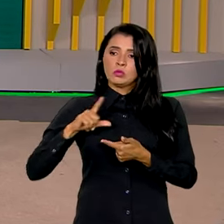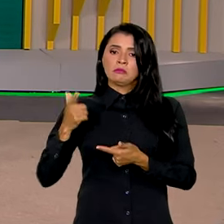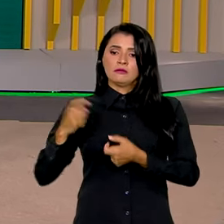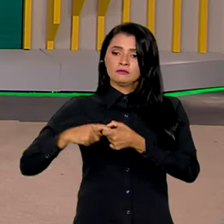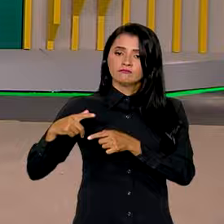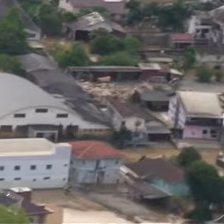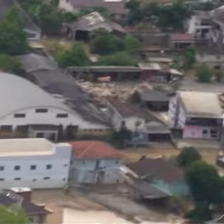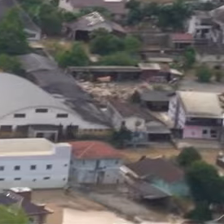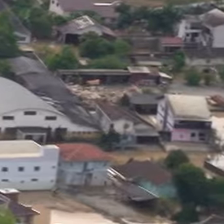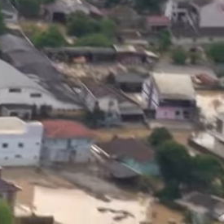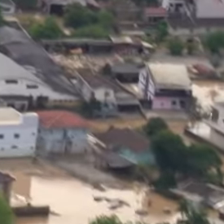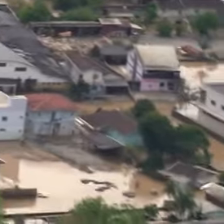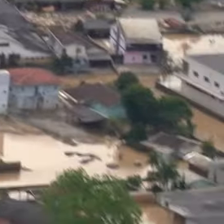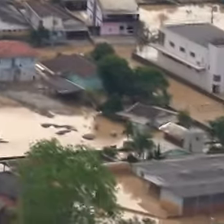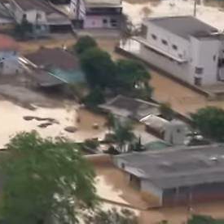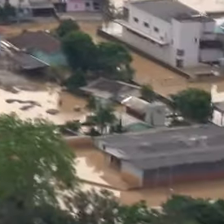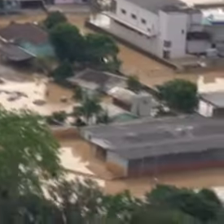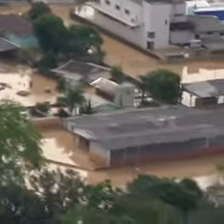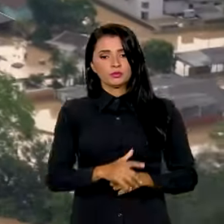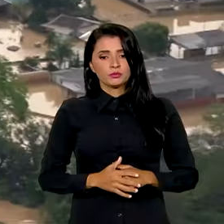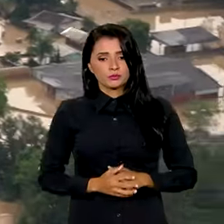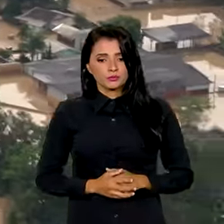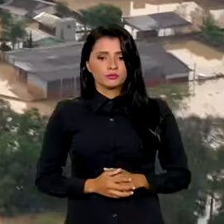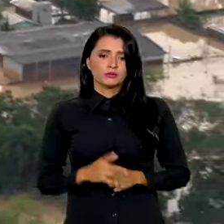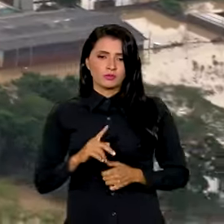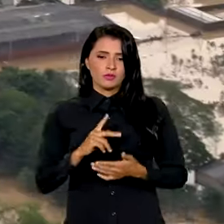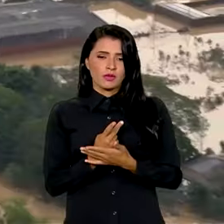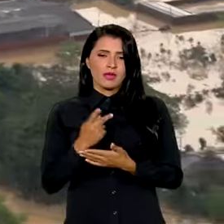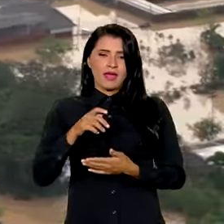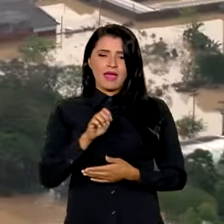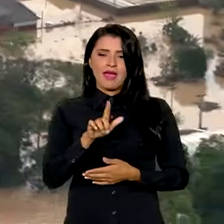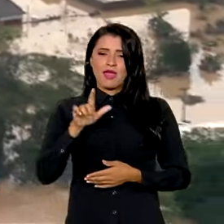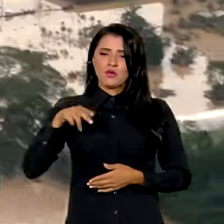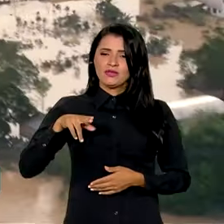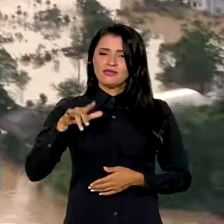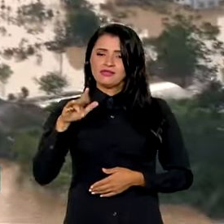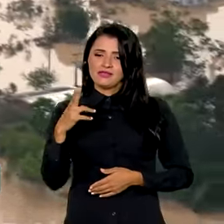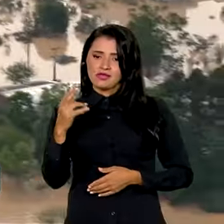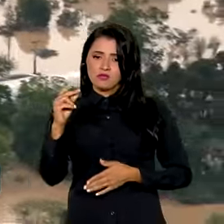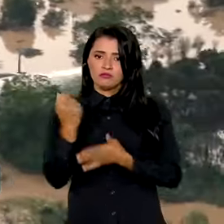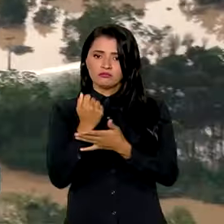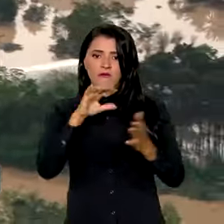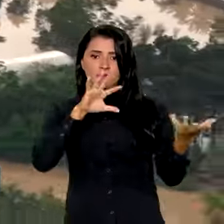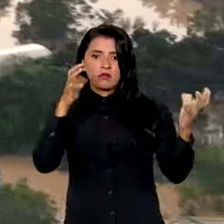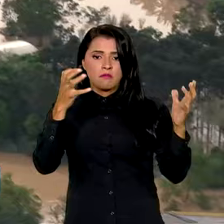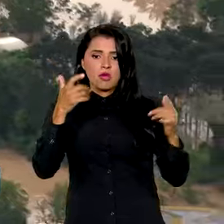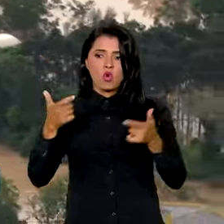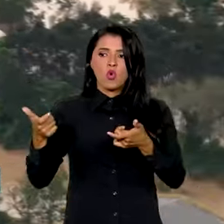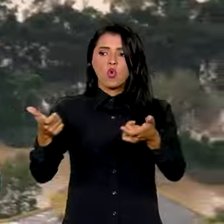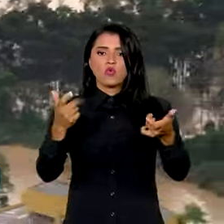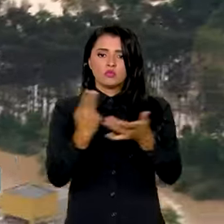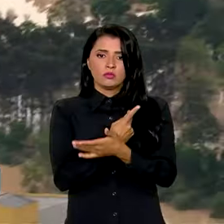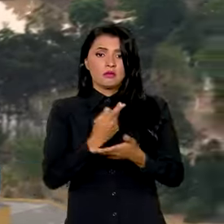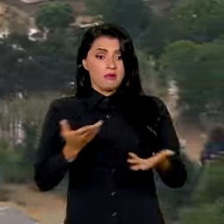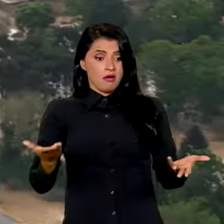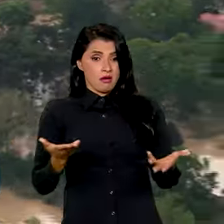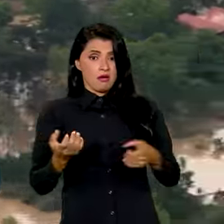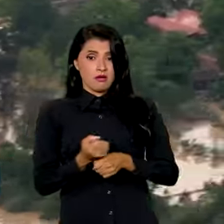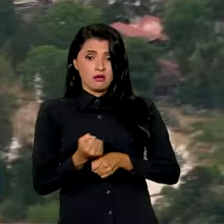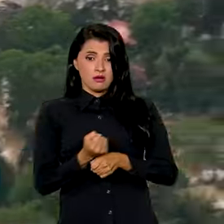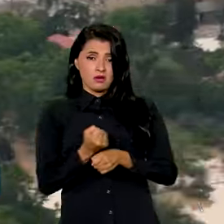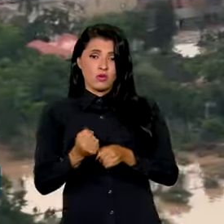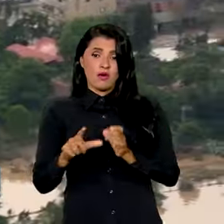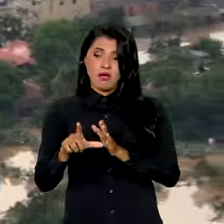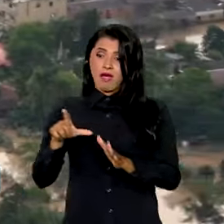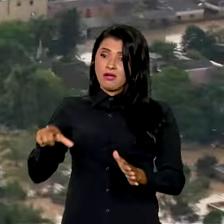recuperação. O fenômeno El Ninho causa impacto no clima por onde passa, mas esse ano ele chegou